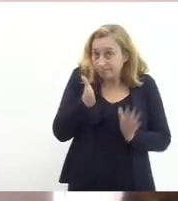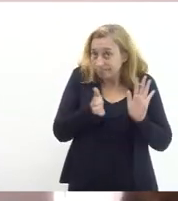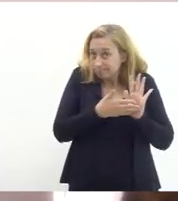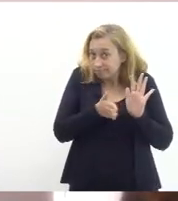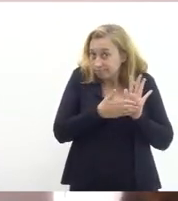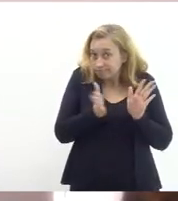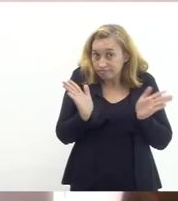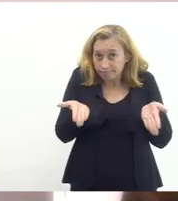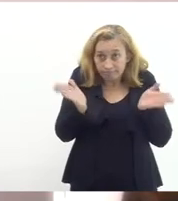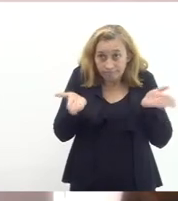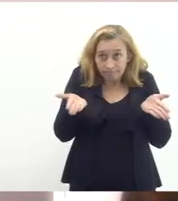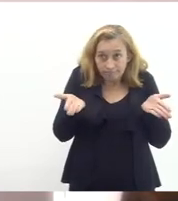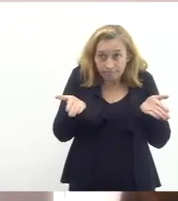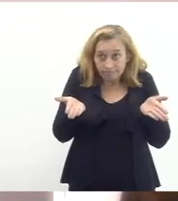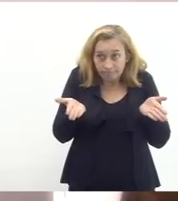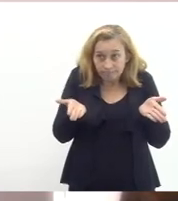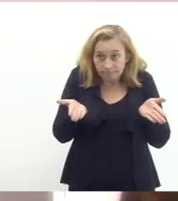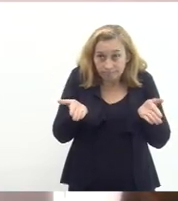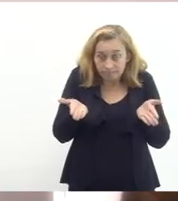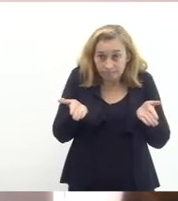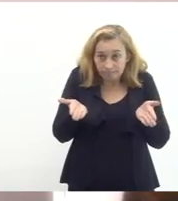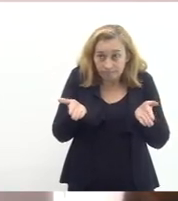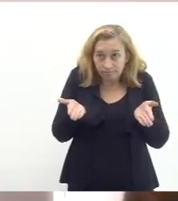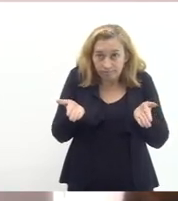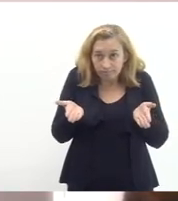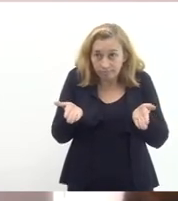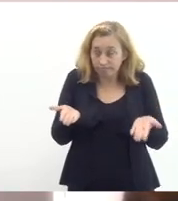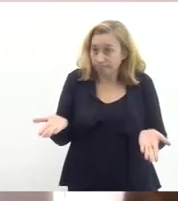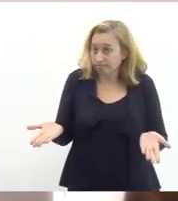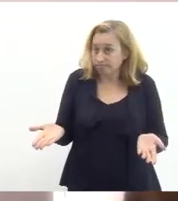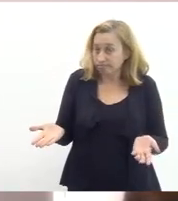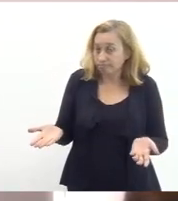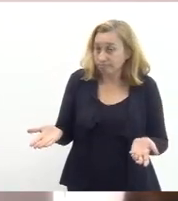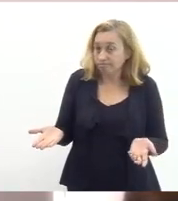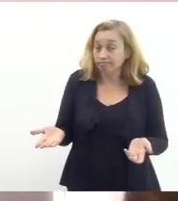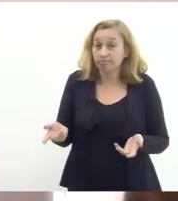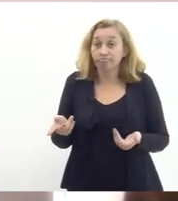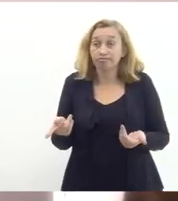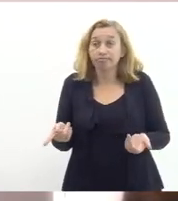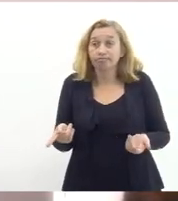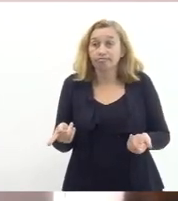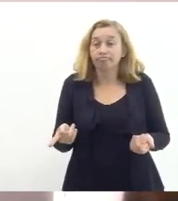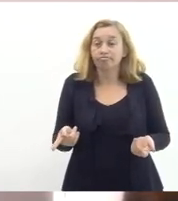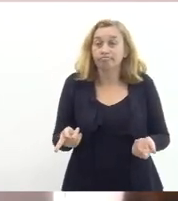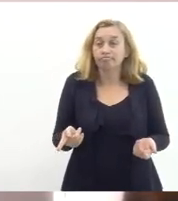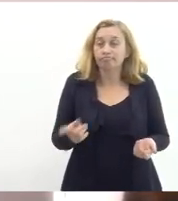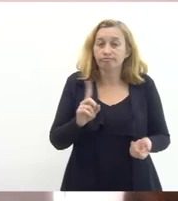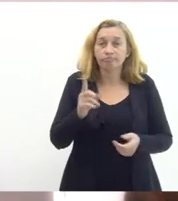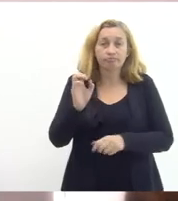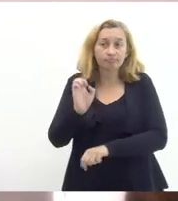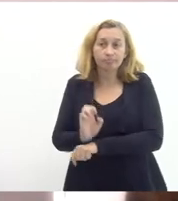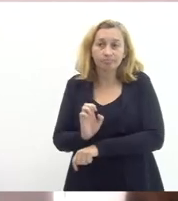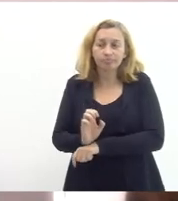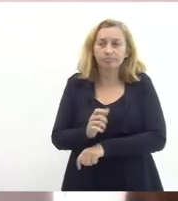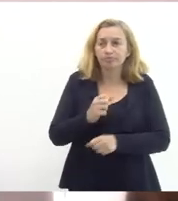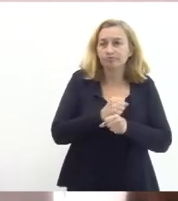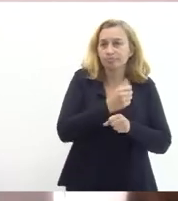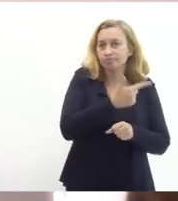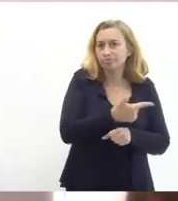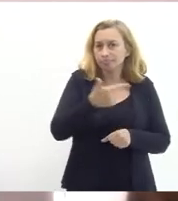agora é Estado nenhum porque na verdade nós estamos falando de um ano letivo 2022